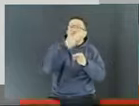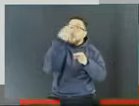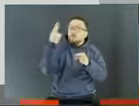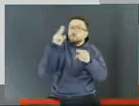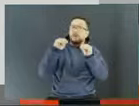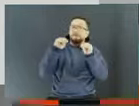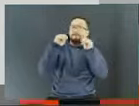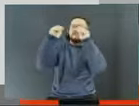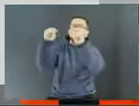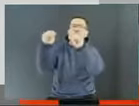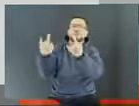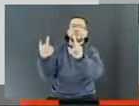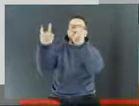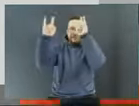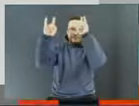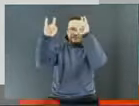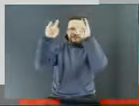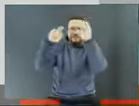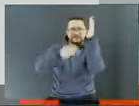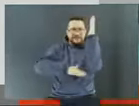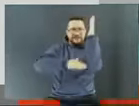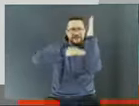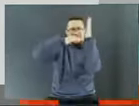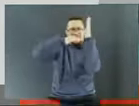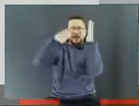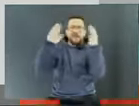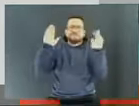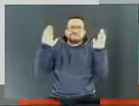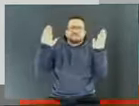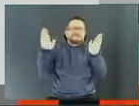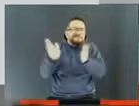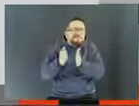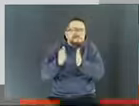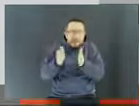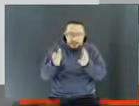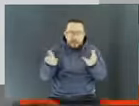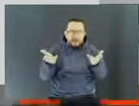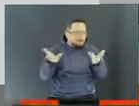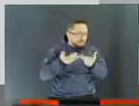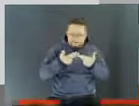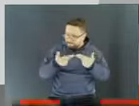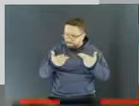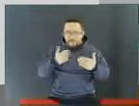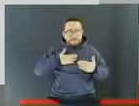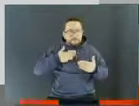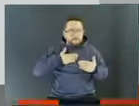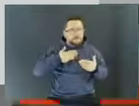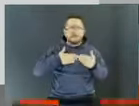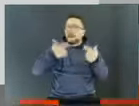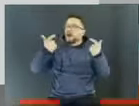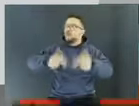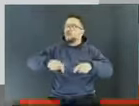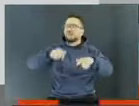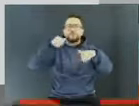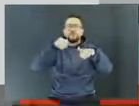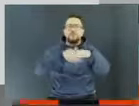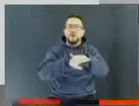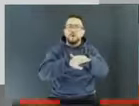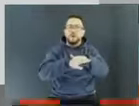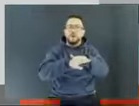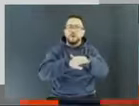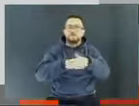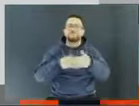contar ali a falta de espaço e a mudança, são 77% a 80% de pessoas físicas que precisam dos serviços. Ou seja,